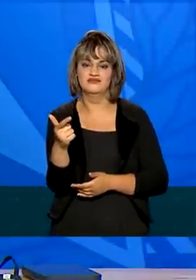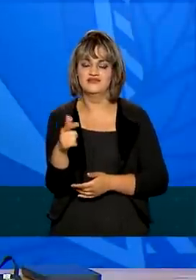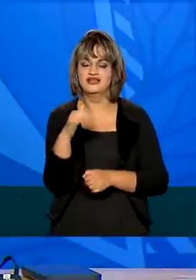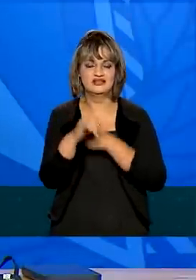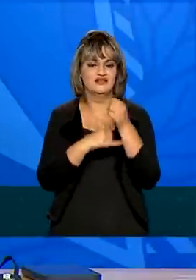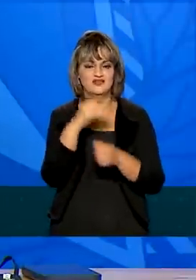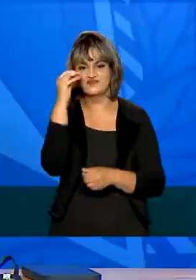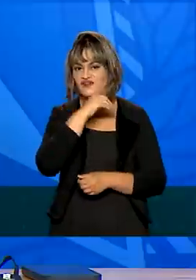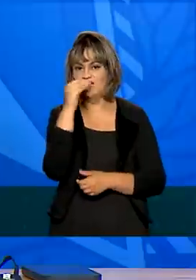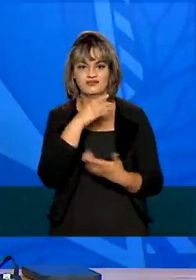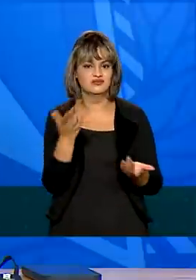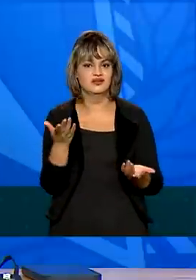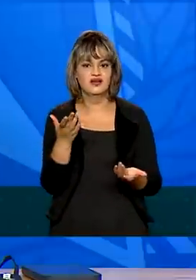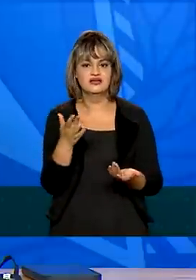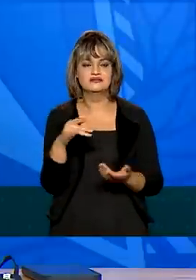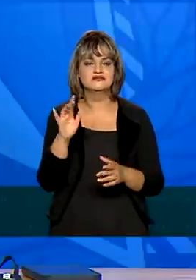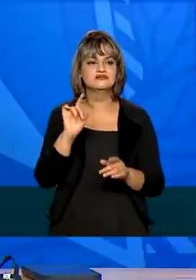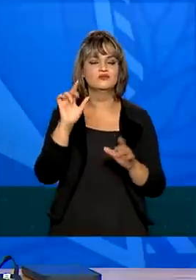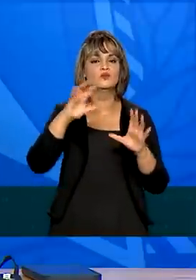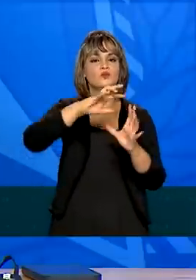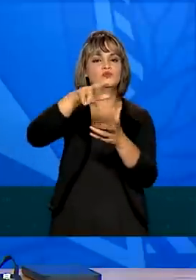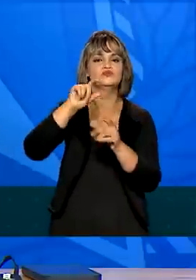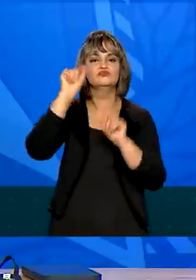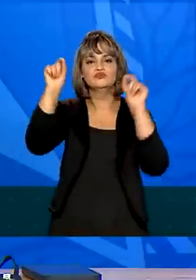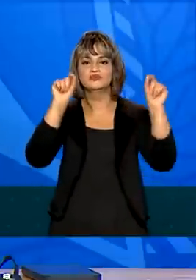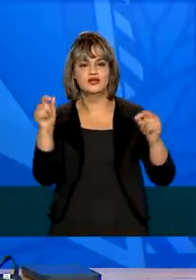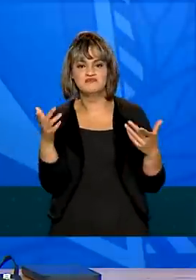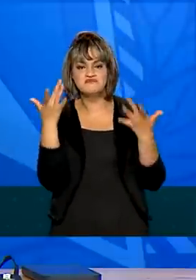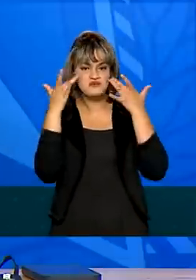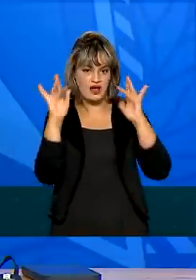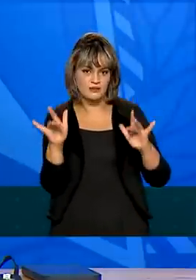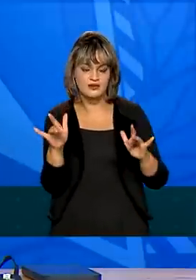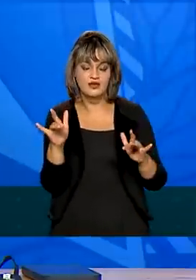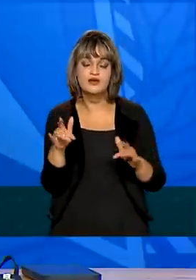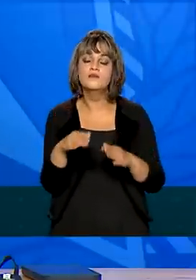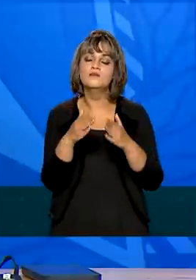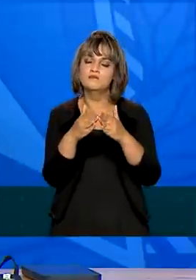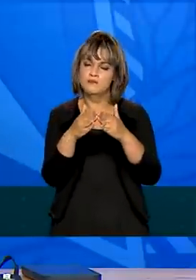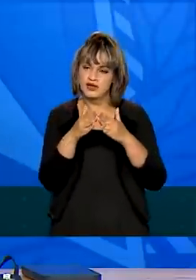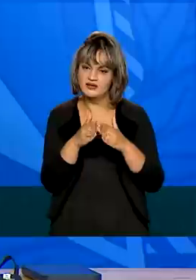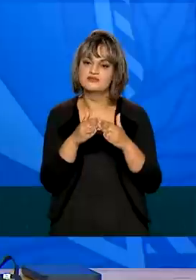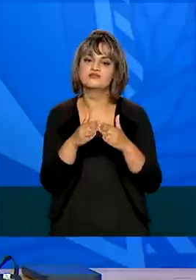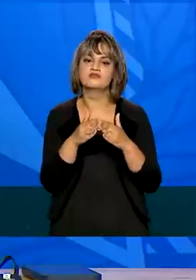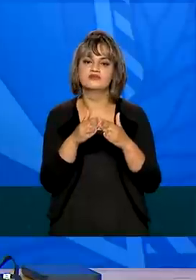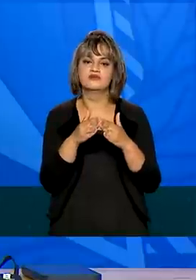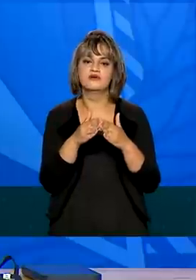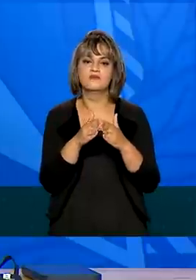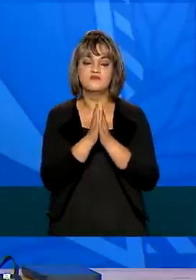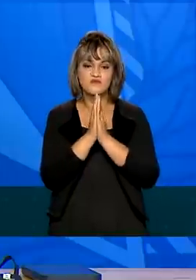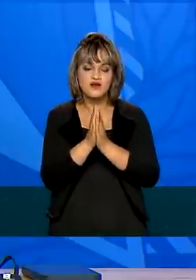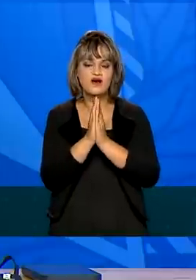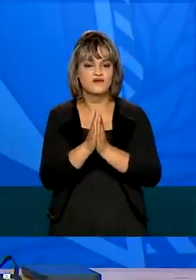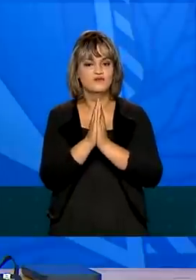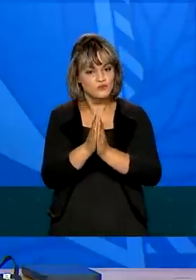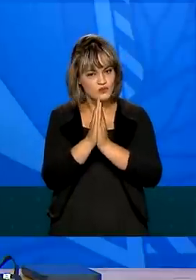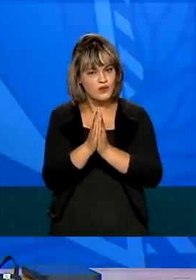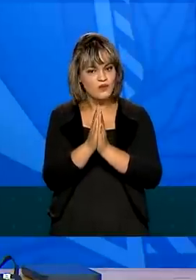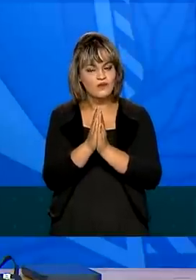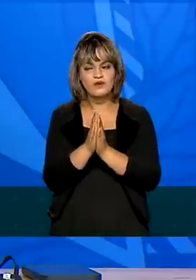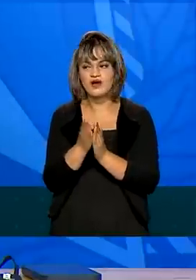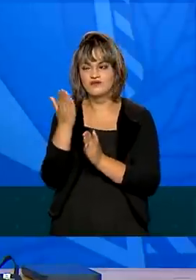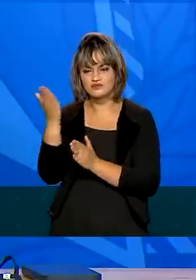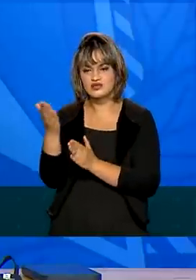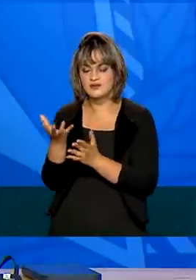conexão, sem saber o que está acontecendo aqui nessa sala. Por isso, eu peço e clamo um apelo que eu faço ao